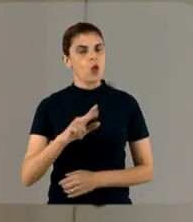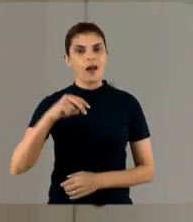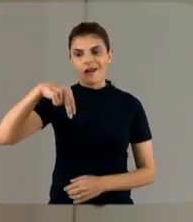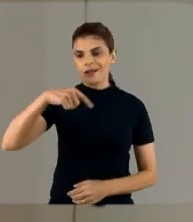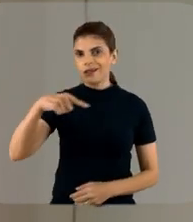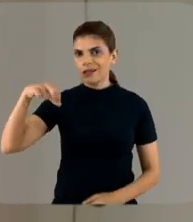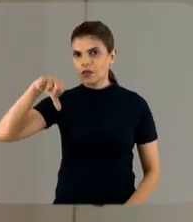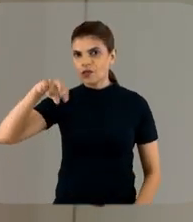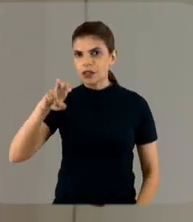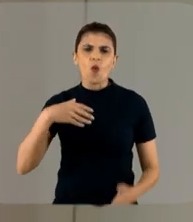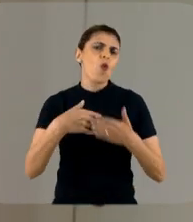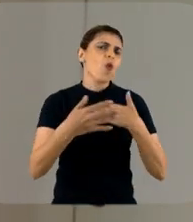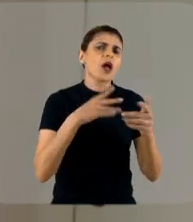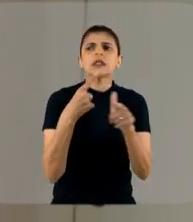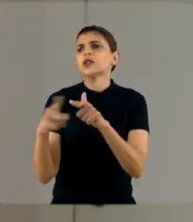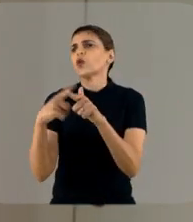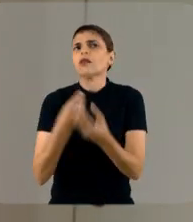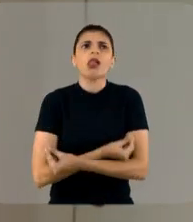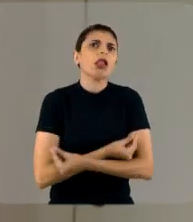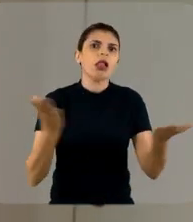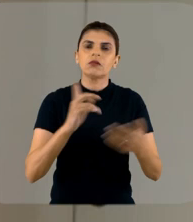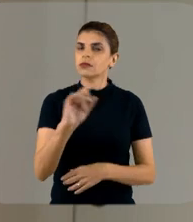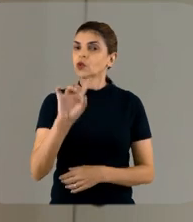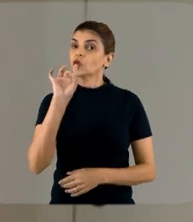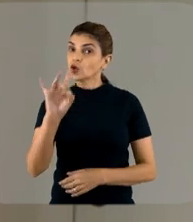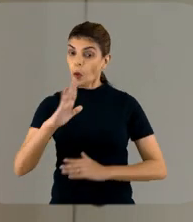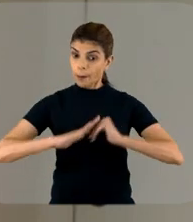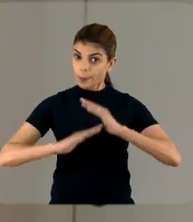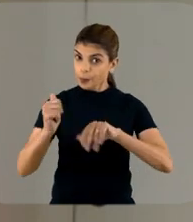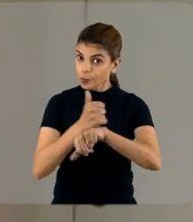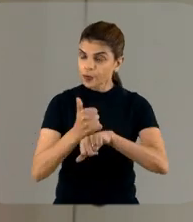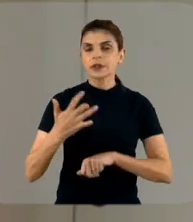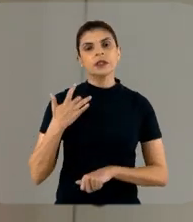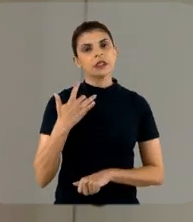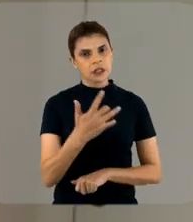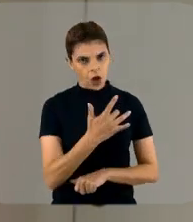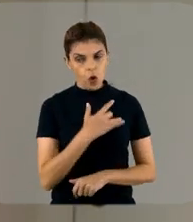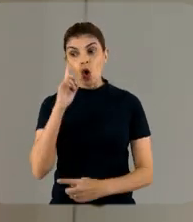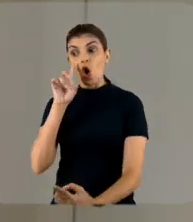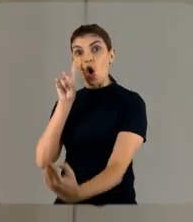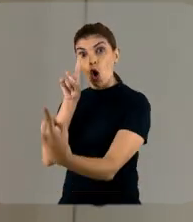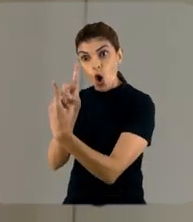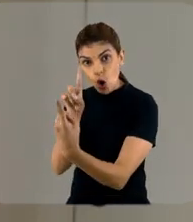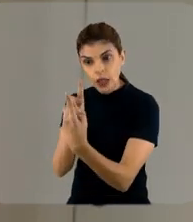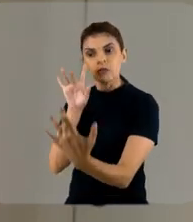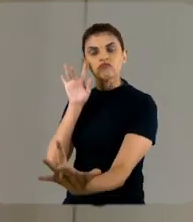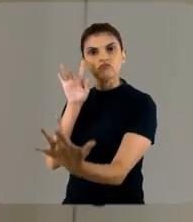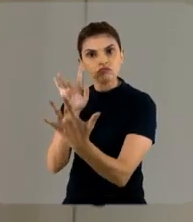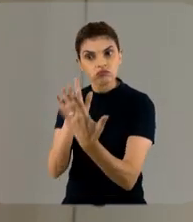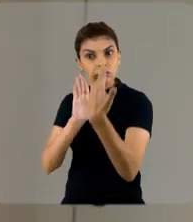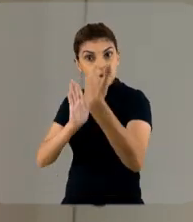não está colocando a N95 para toda e qualquer situação. Apenas para aqueles profissionais de saúde que vão ter